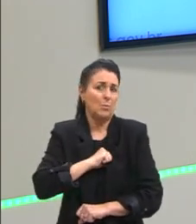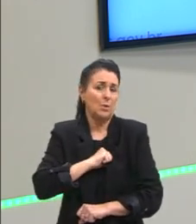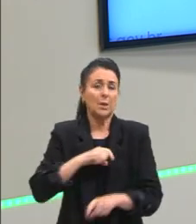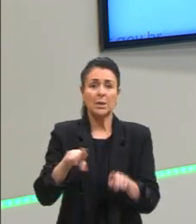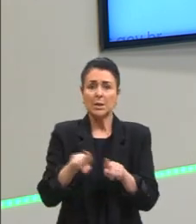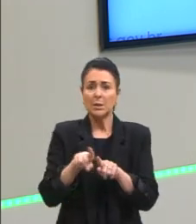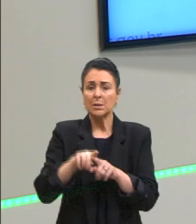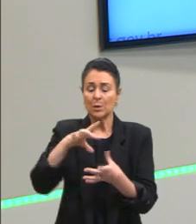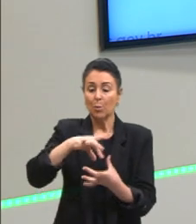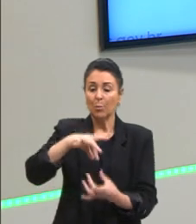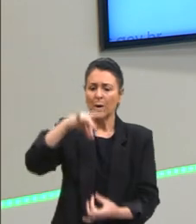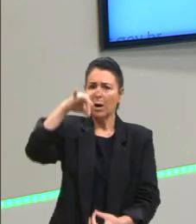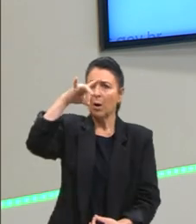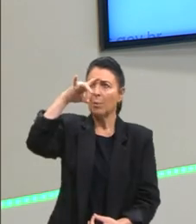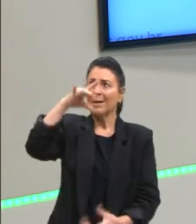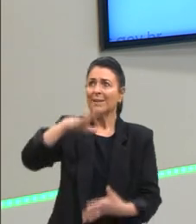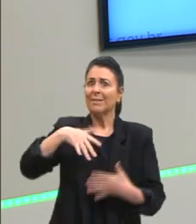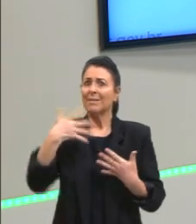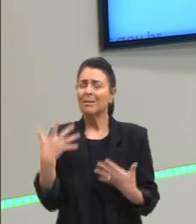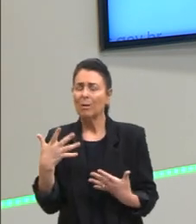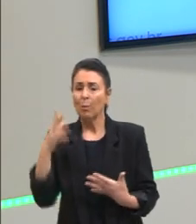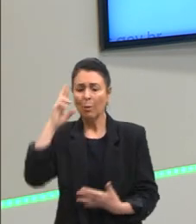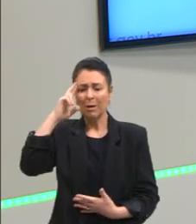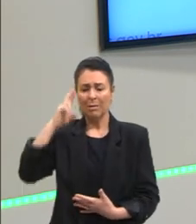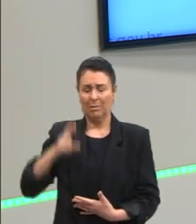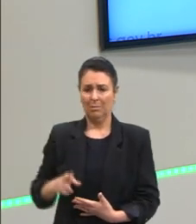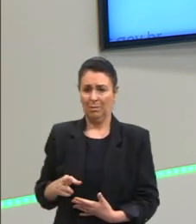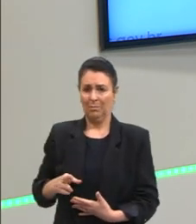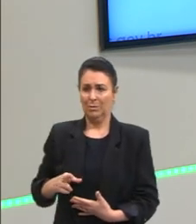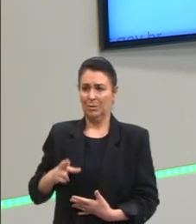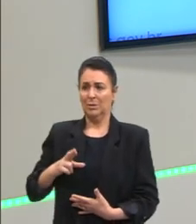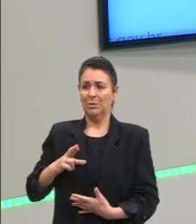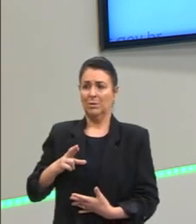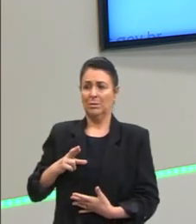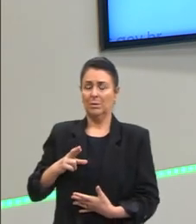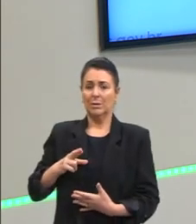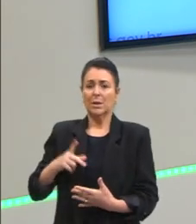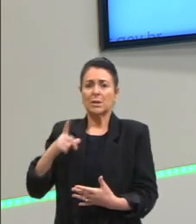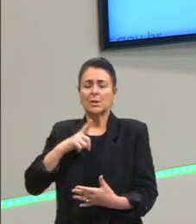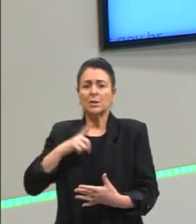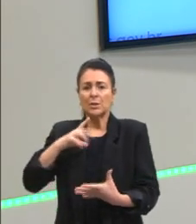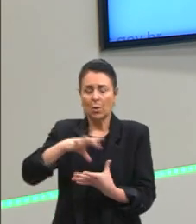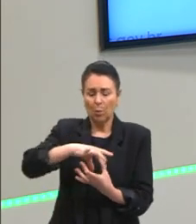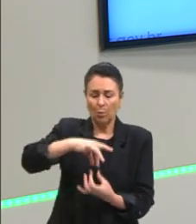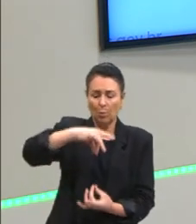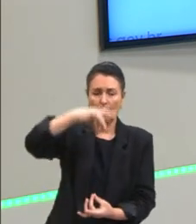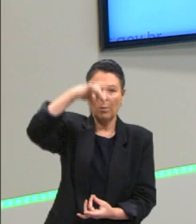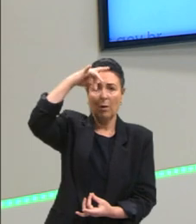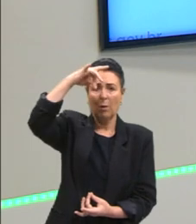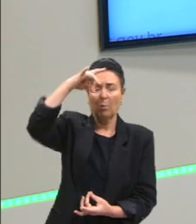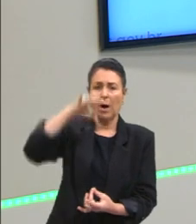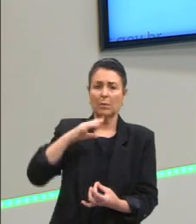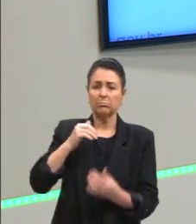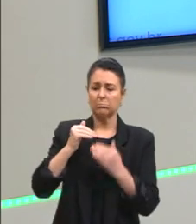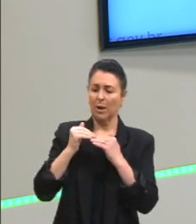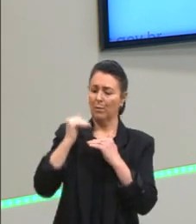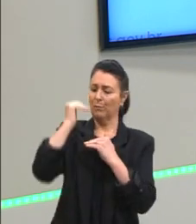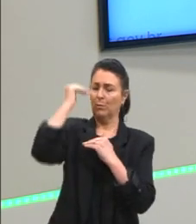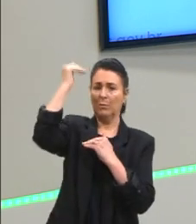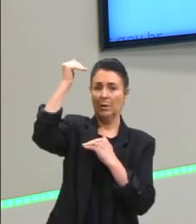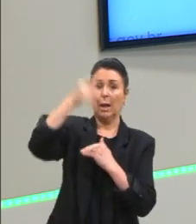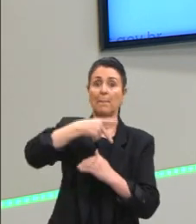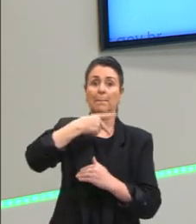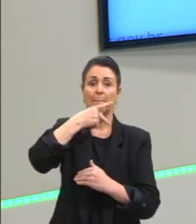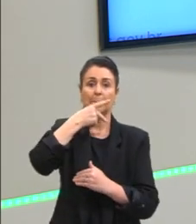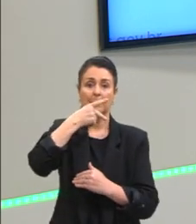que seria guiada pela razão. Essa sim seria a alma evoluída do Platão. Então, essa